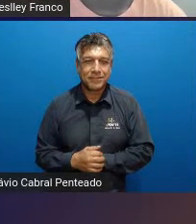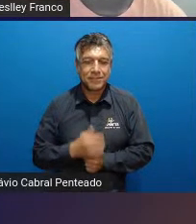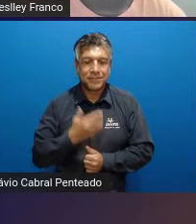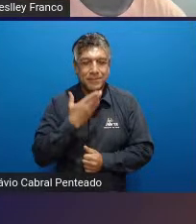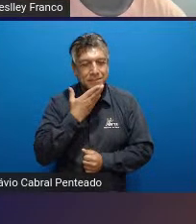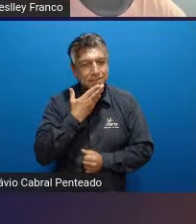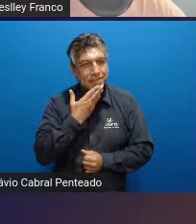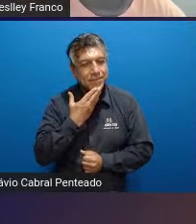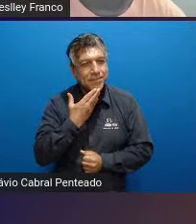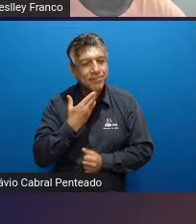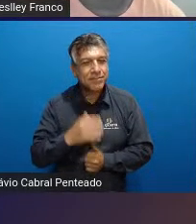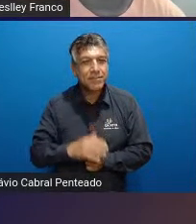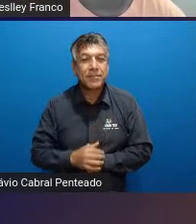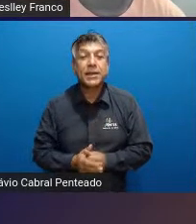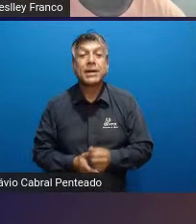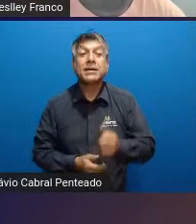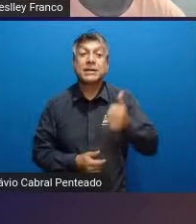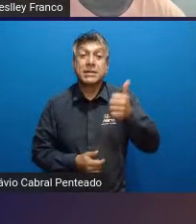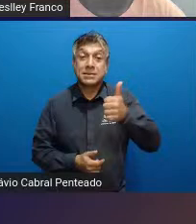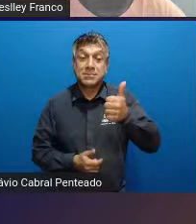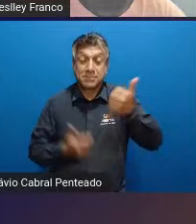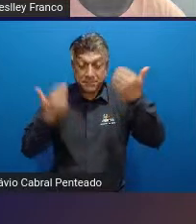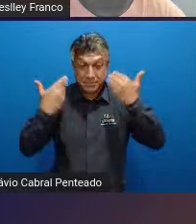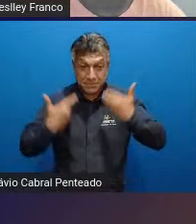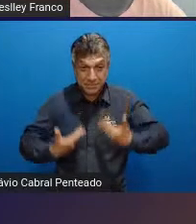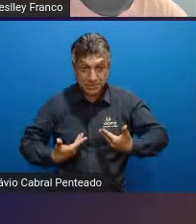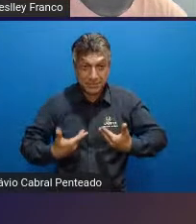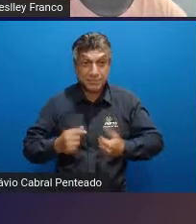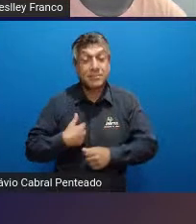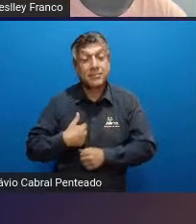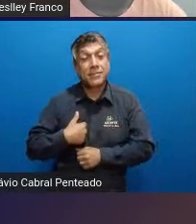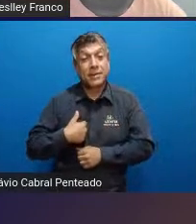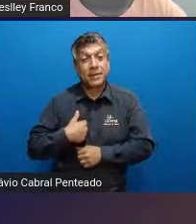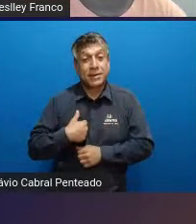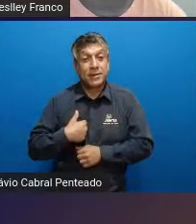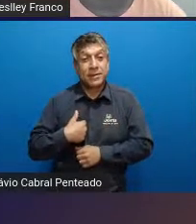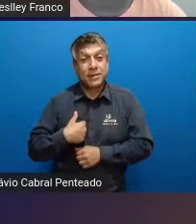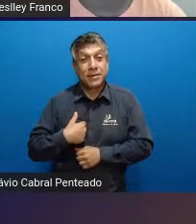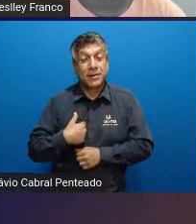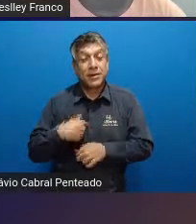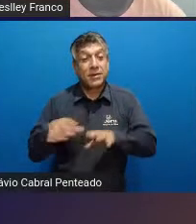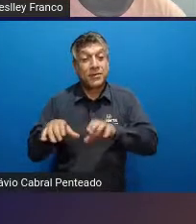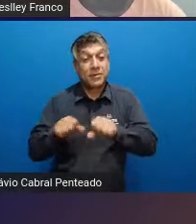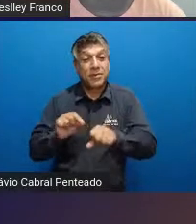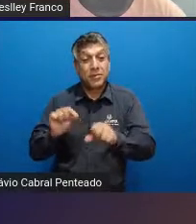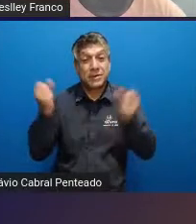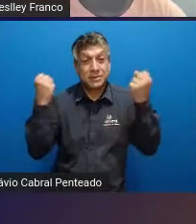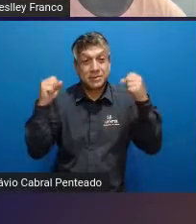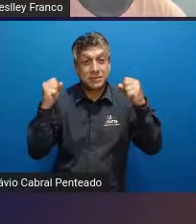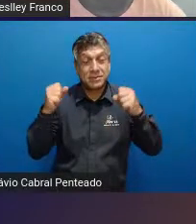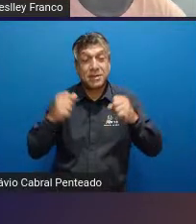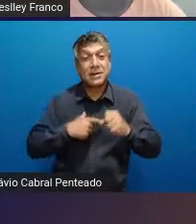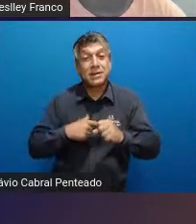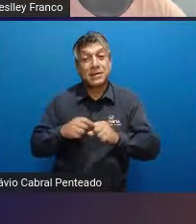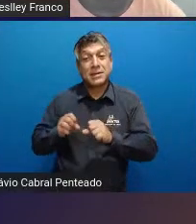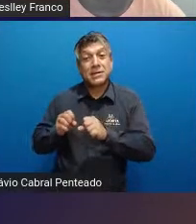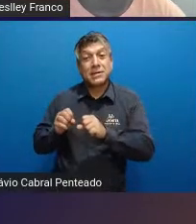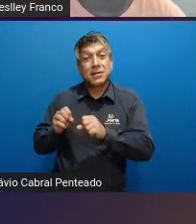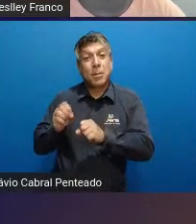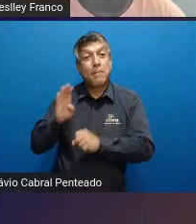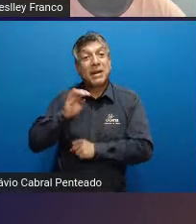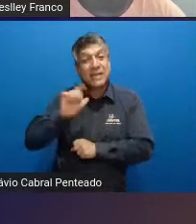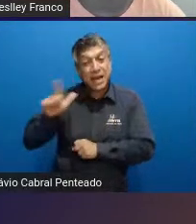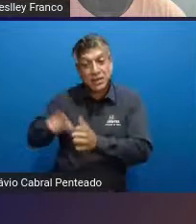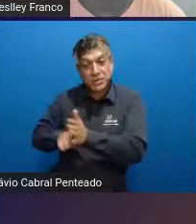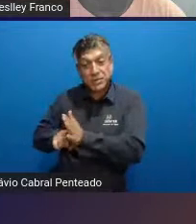Então, primeiramente eu vou fazer minha apresentação. Sou recém-formado em Educação Física Bacharelado. Faz um